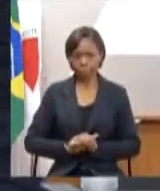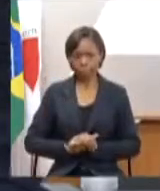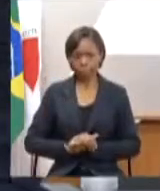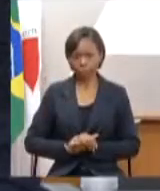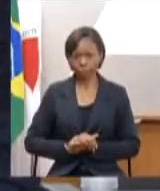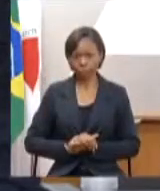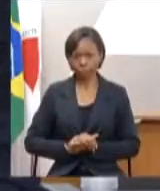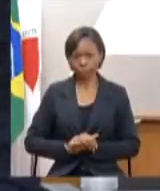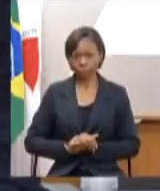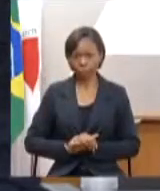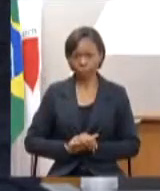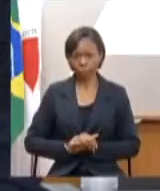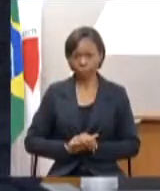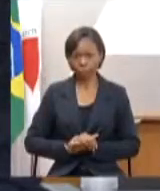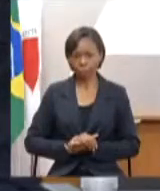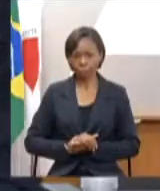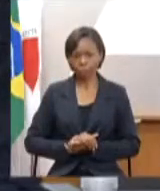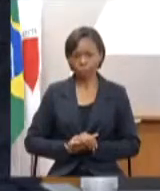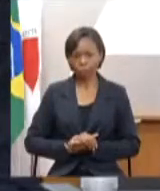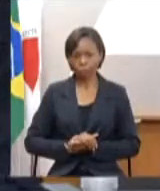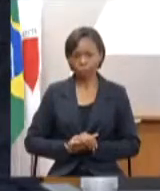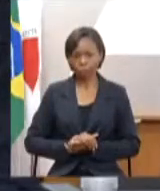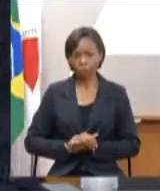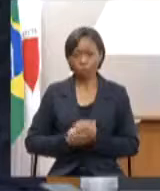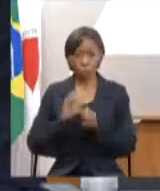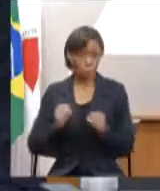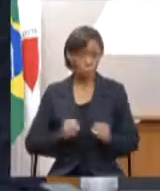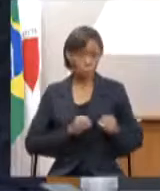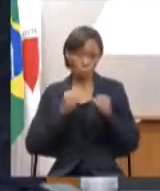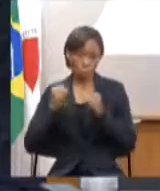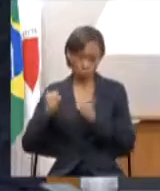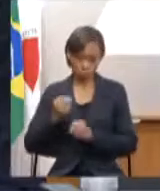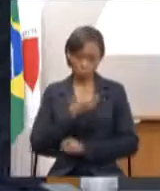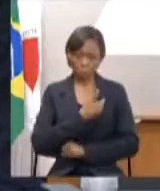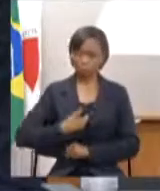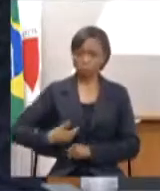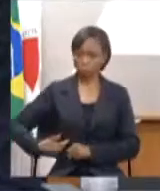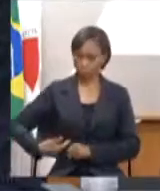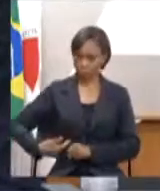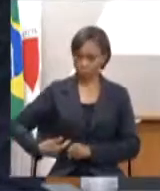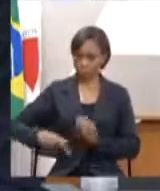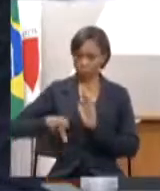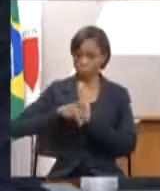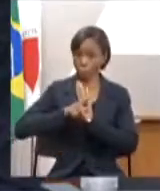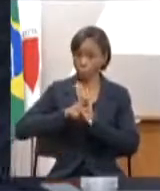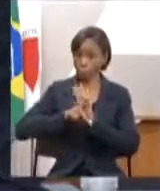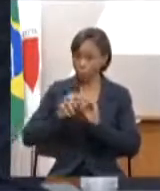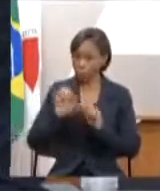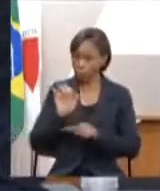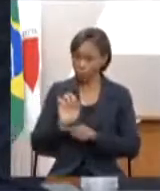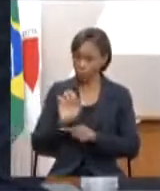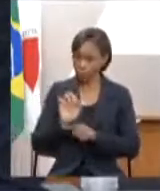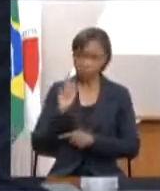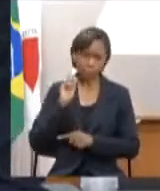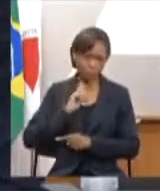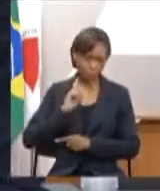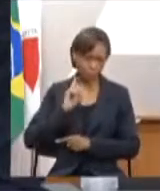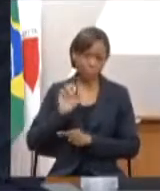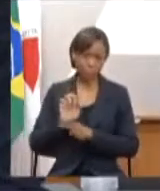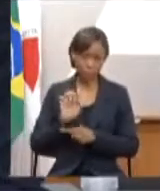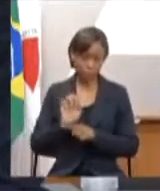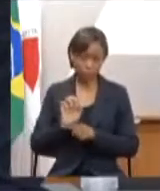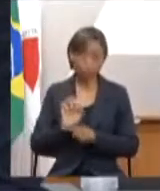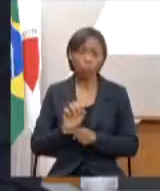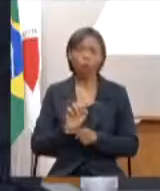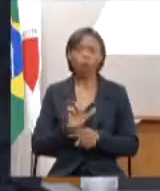o poder público aí representado em termos de estado a advocacia geral